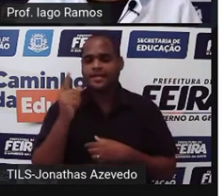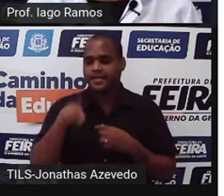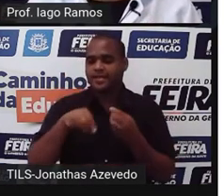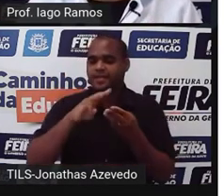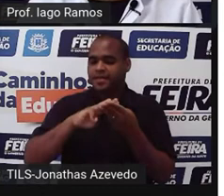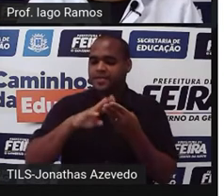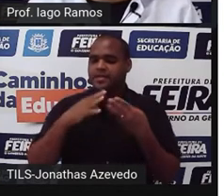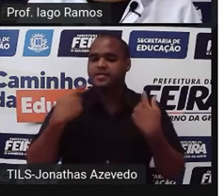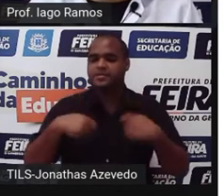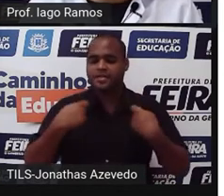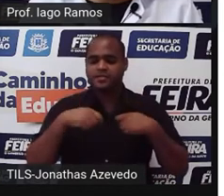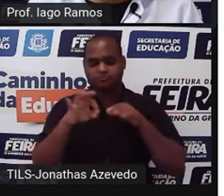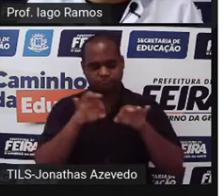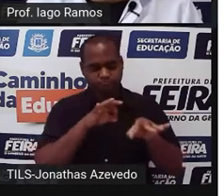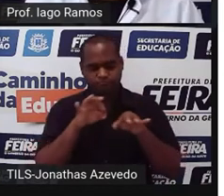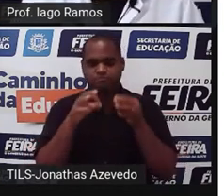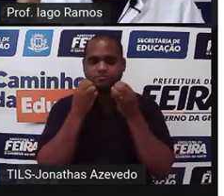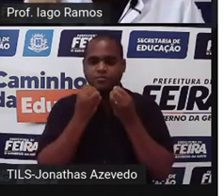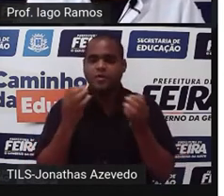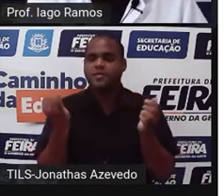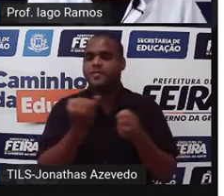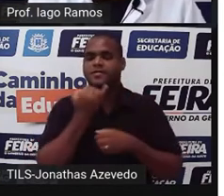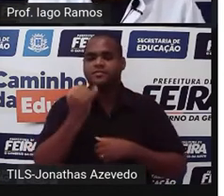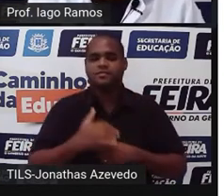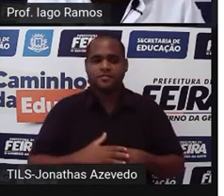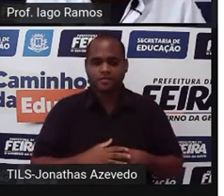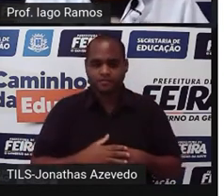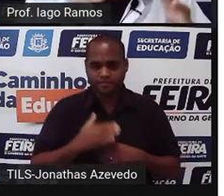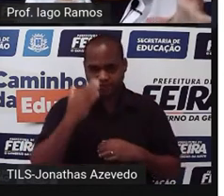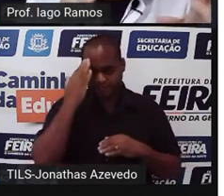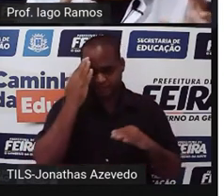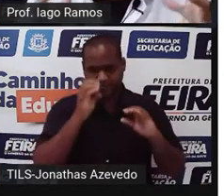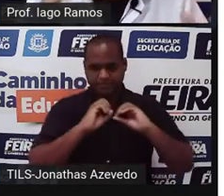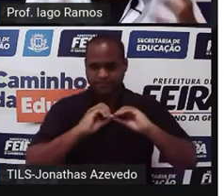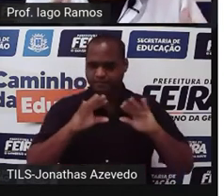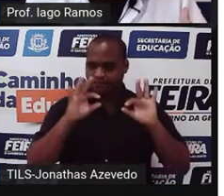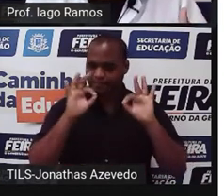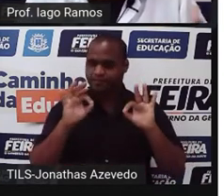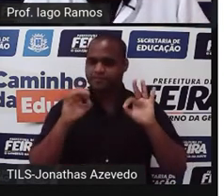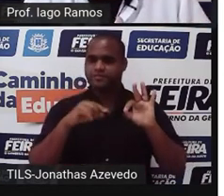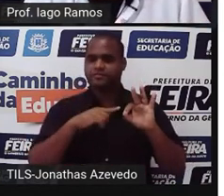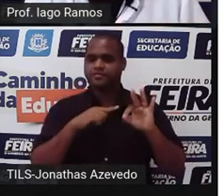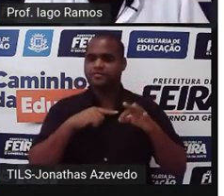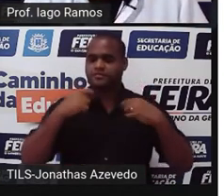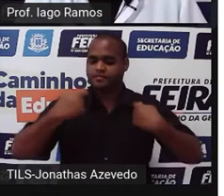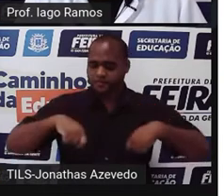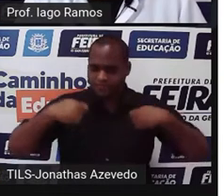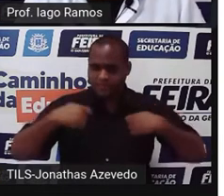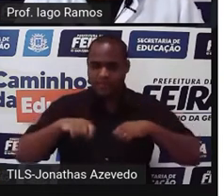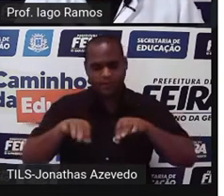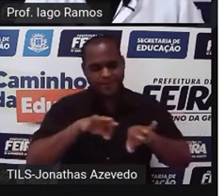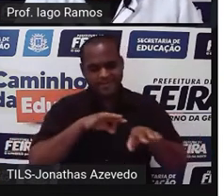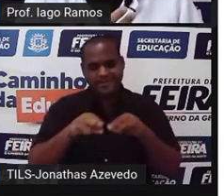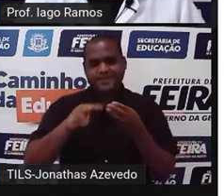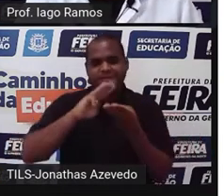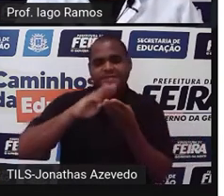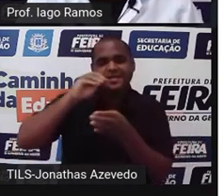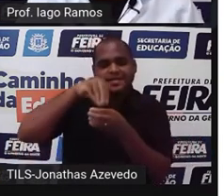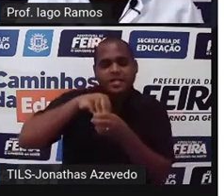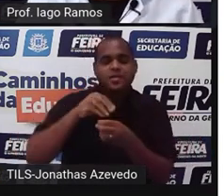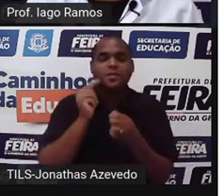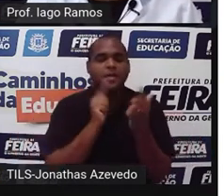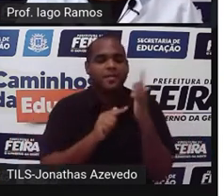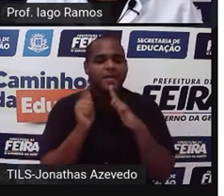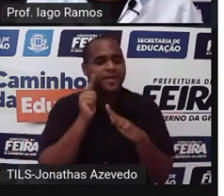dessa coisa da organização. Até aqui você entendeu essa coisa da necessidade de organizar em matemática para conseguir